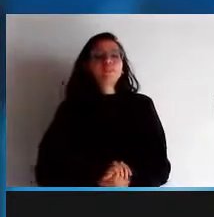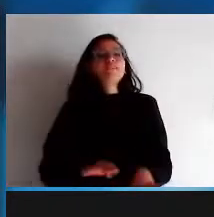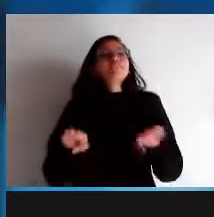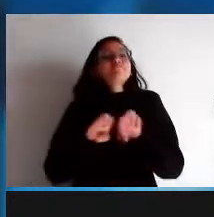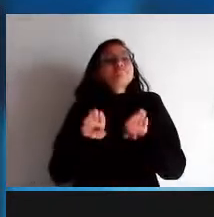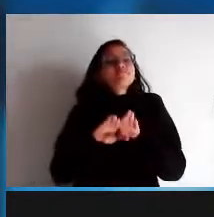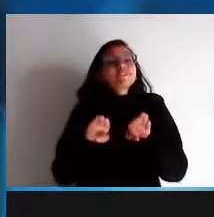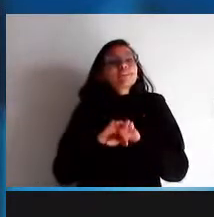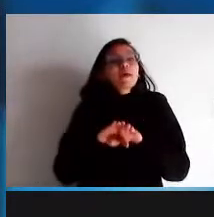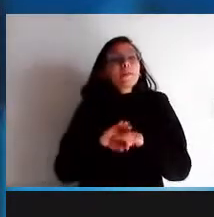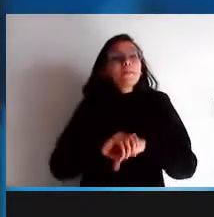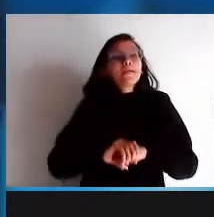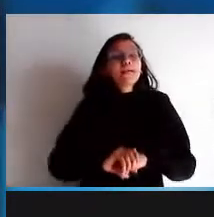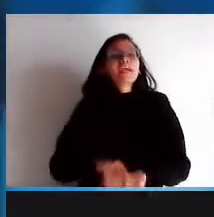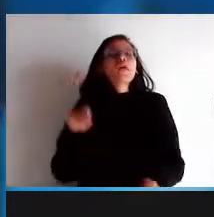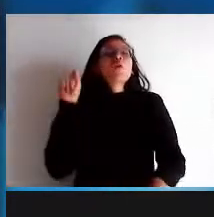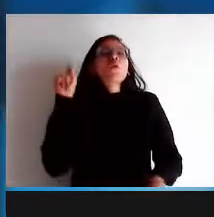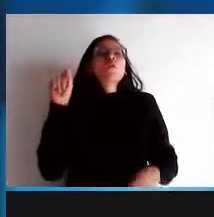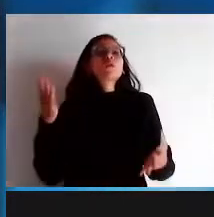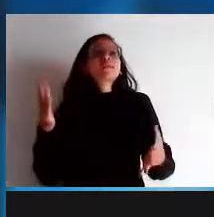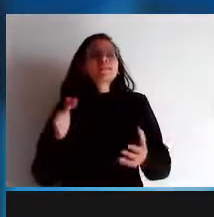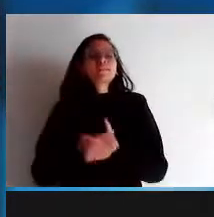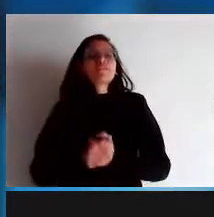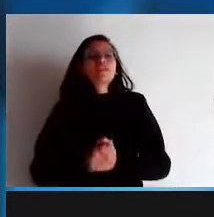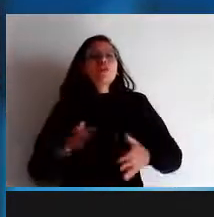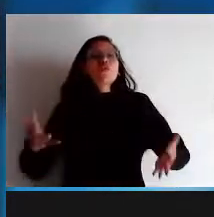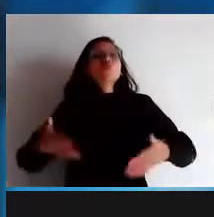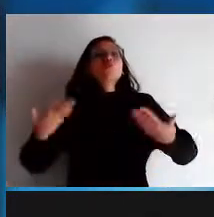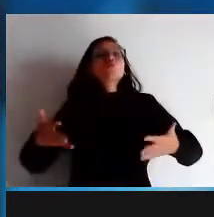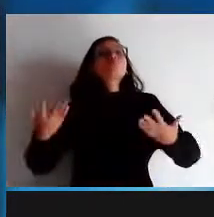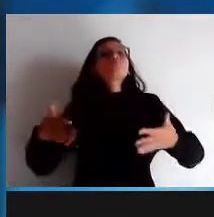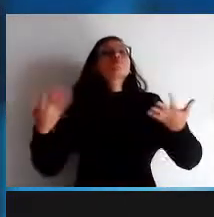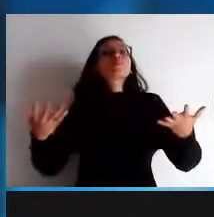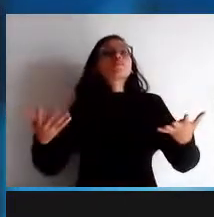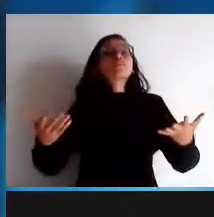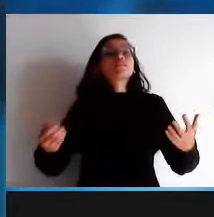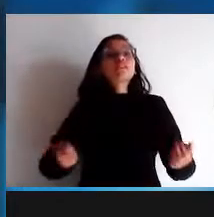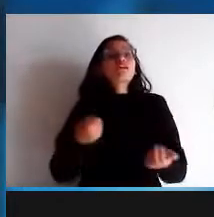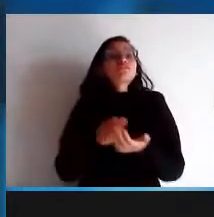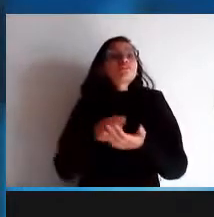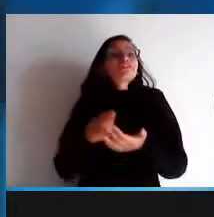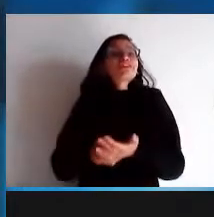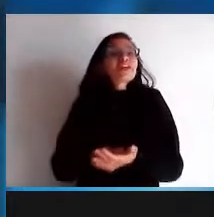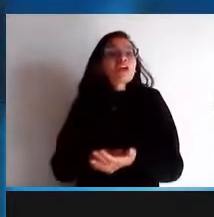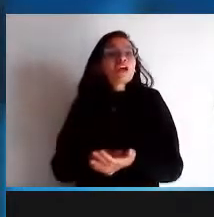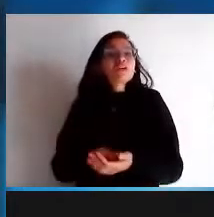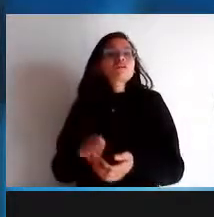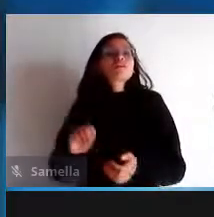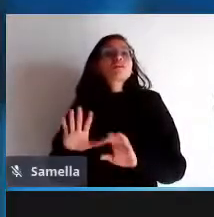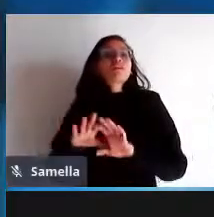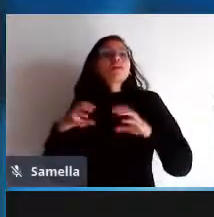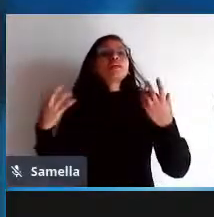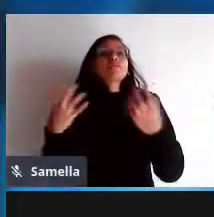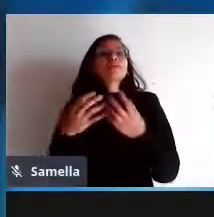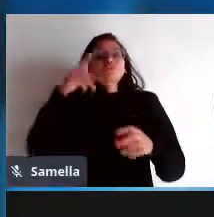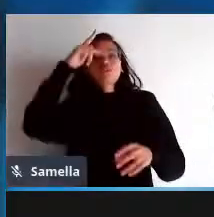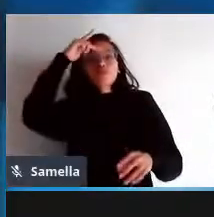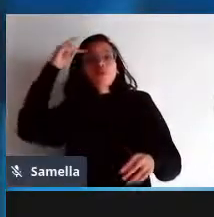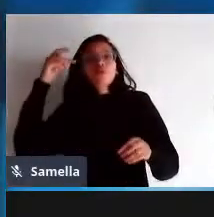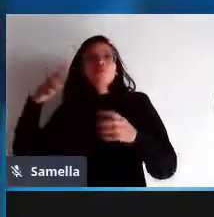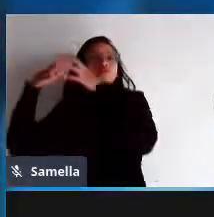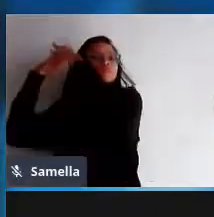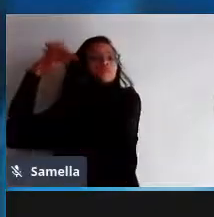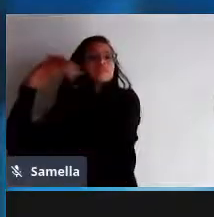um estímulo a contribuições voluntárias em dinheiro e financiamento coletivo tudo isso no